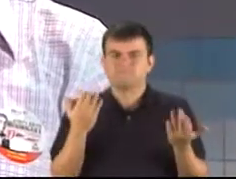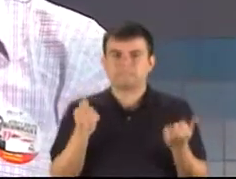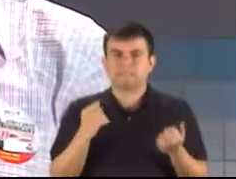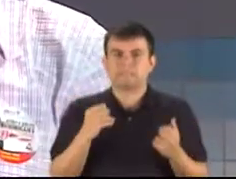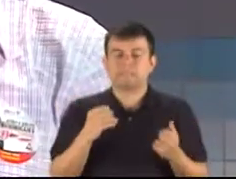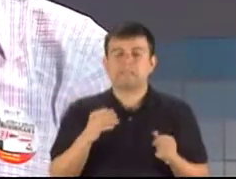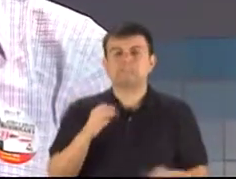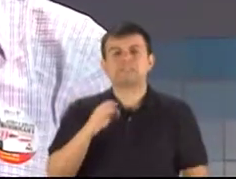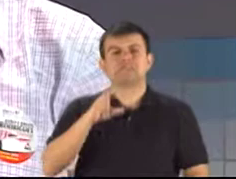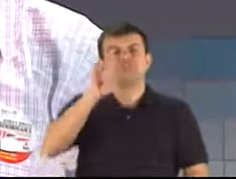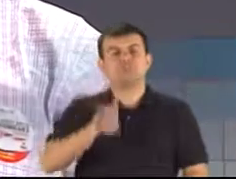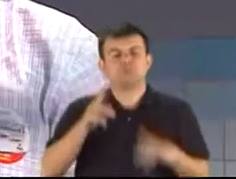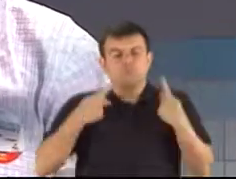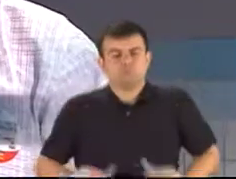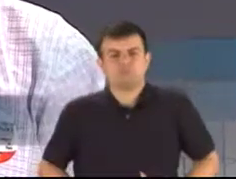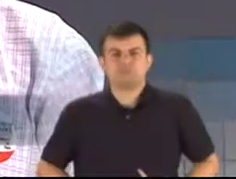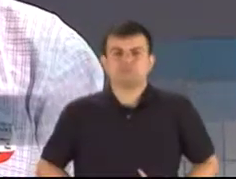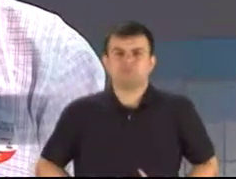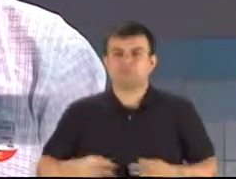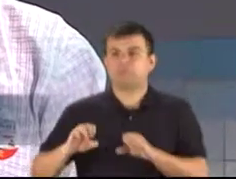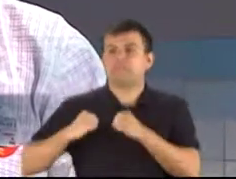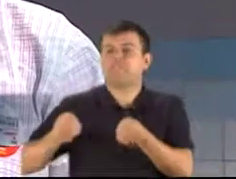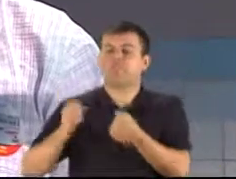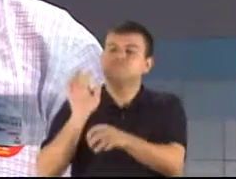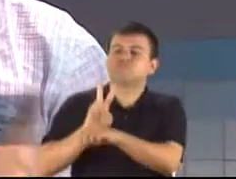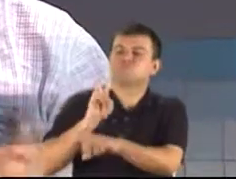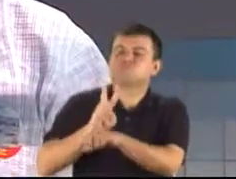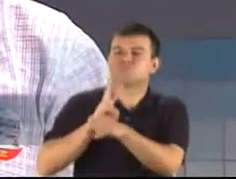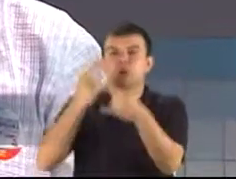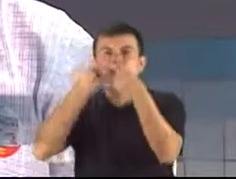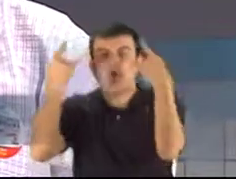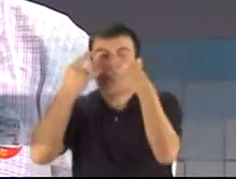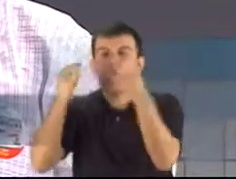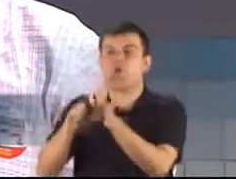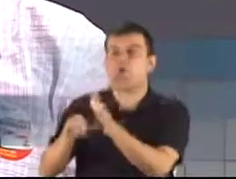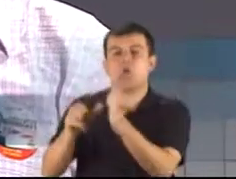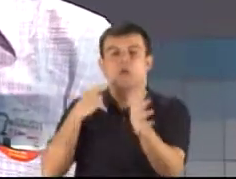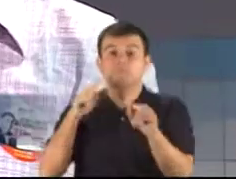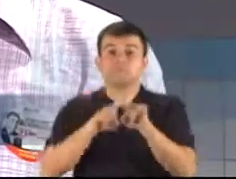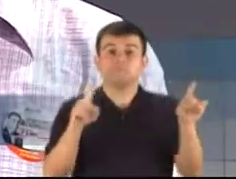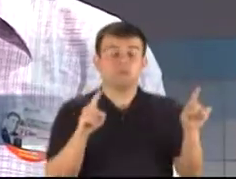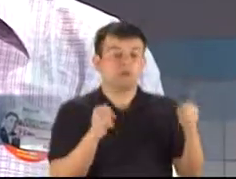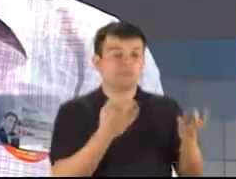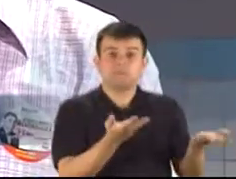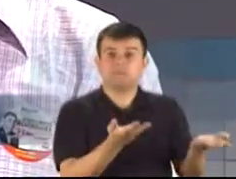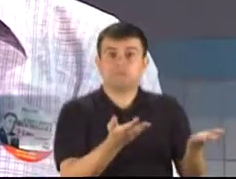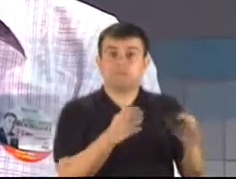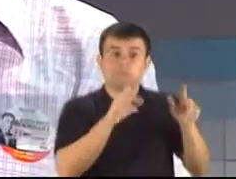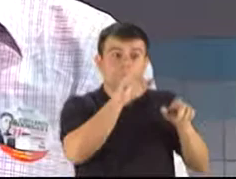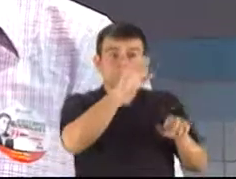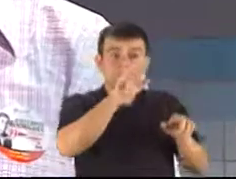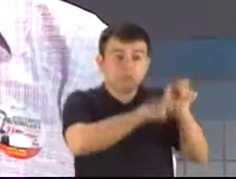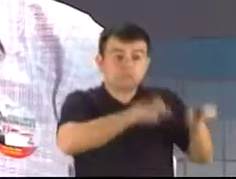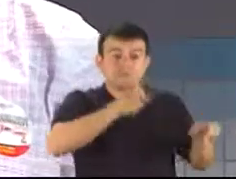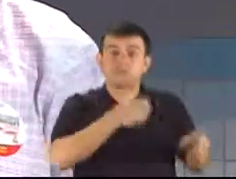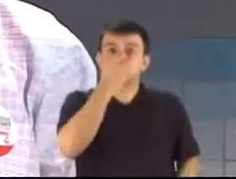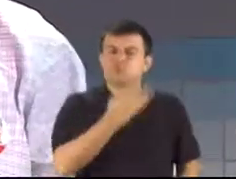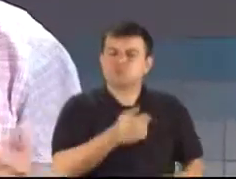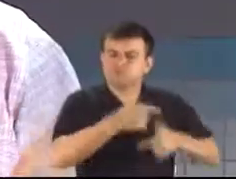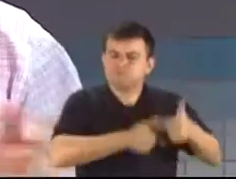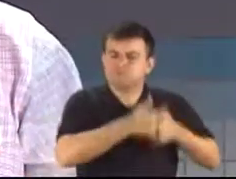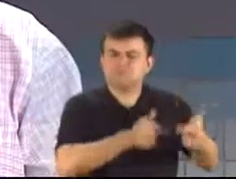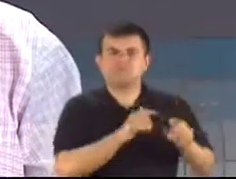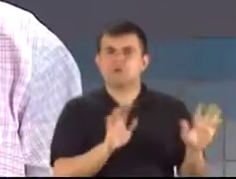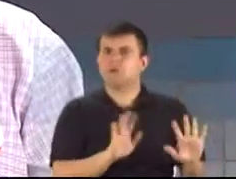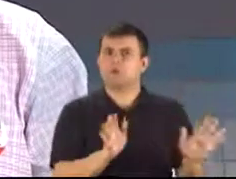defende o bandido e discrimina o cidadão de bem. Justamente o que está preso dentro de suas grades da sua casa ou dentro